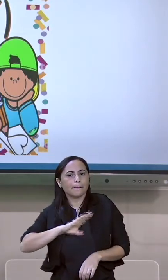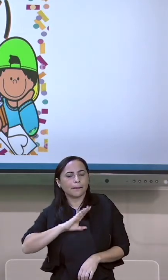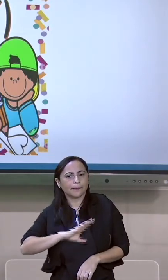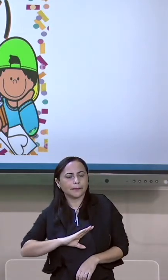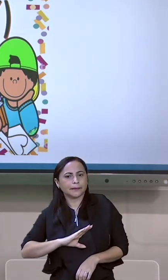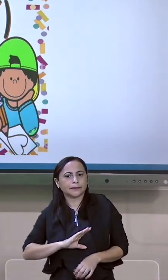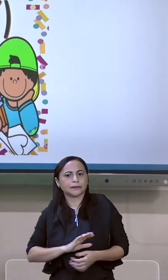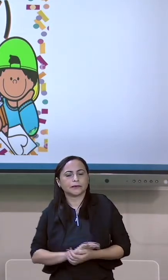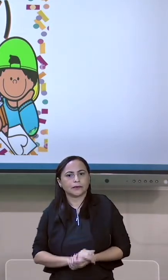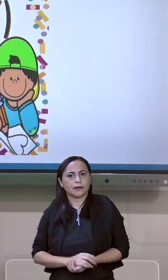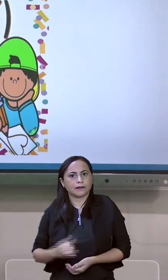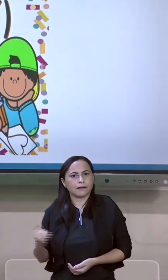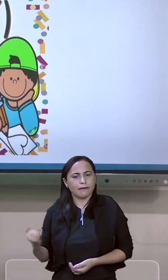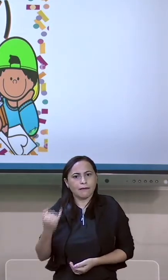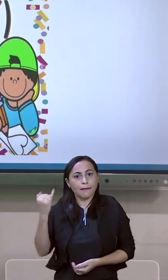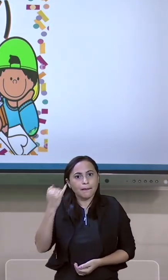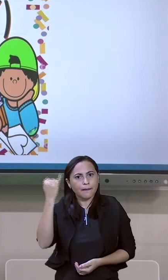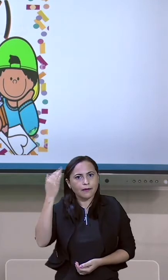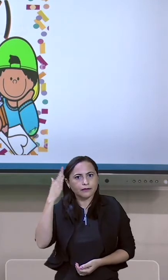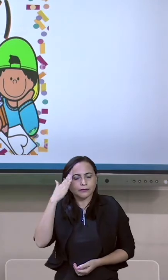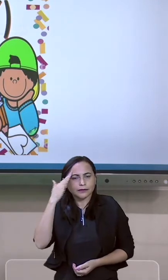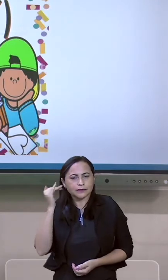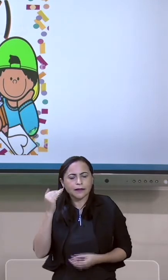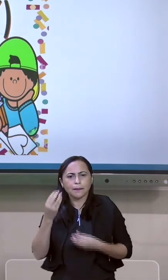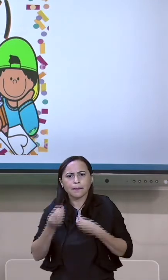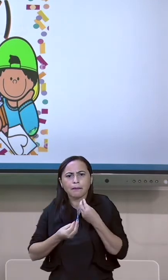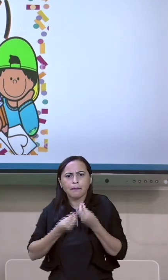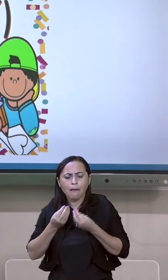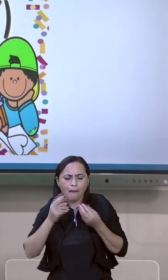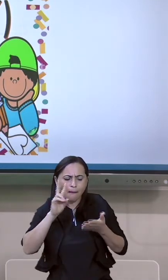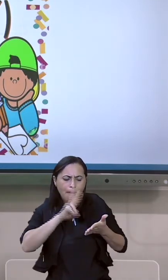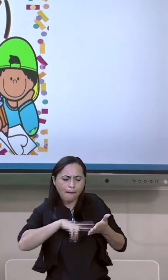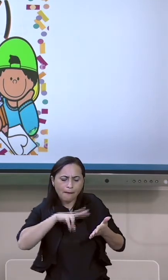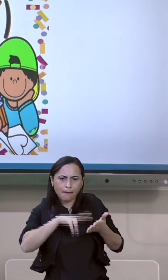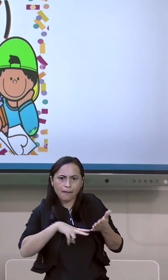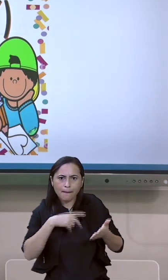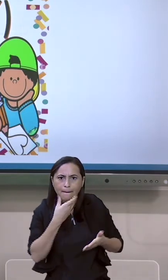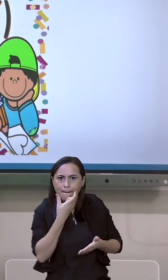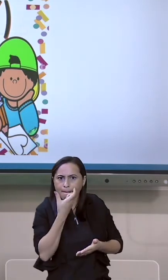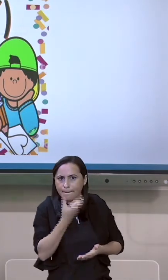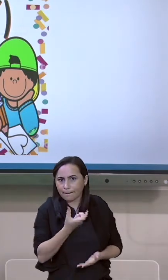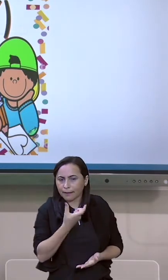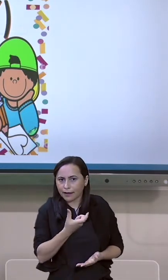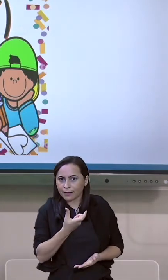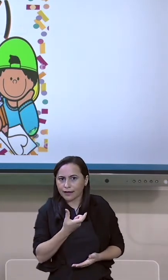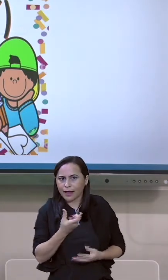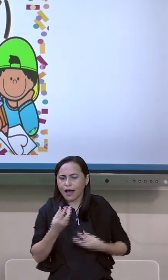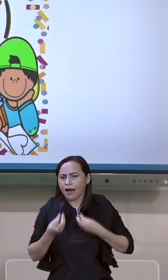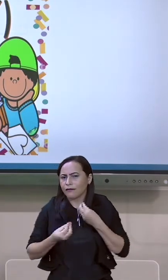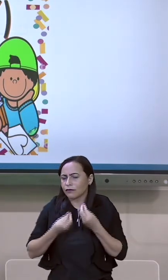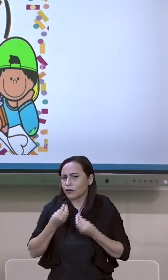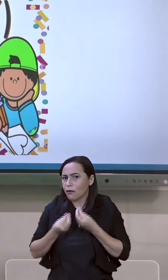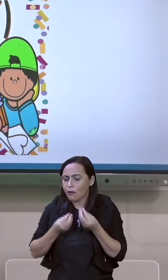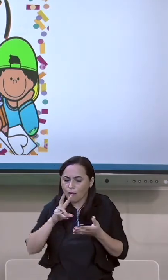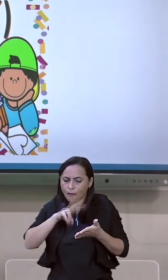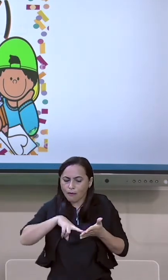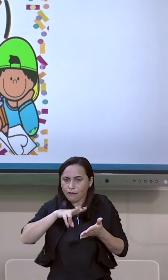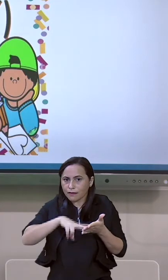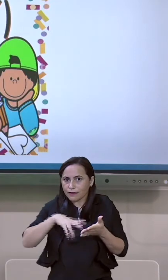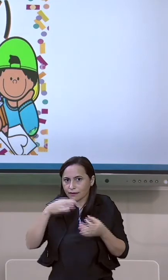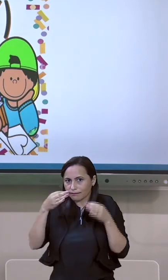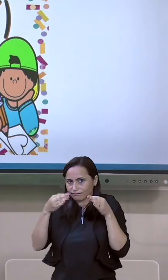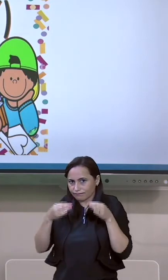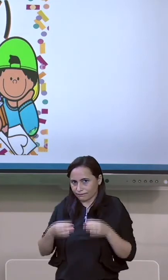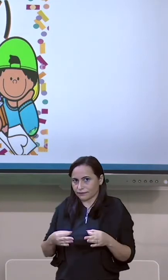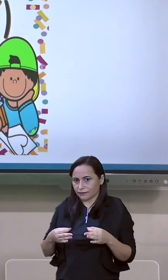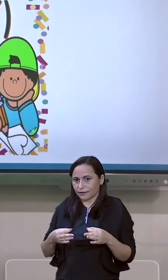saber como ler as palavras. A entonação, se o som é aberto ou é um som mais fechado. E assim